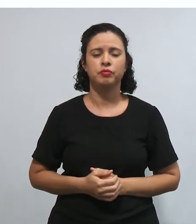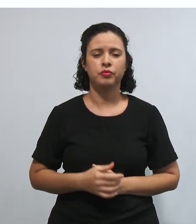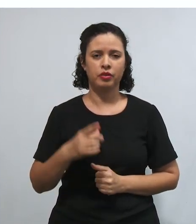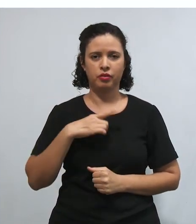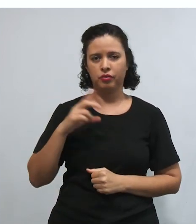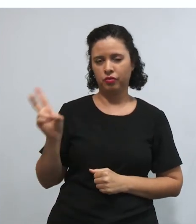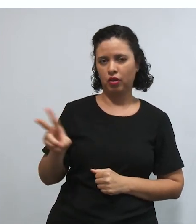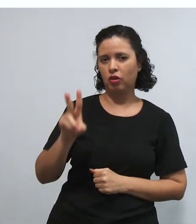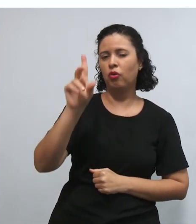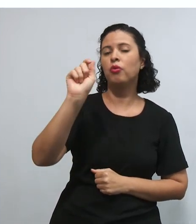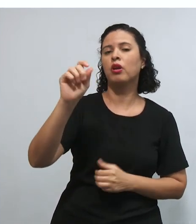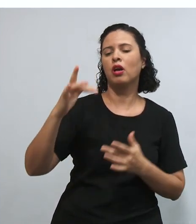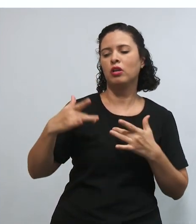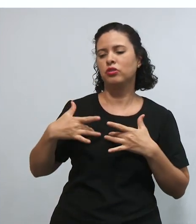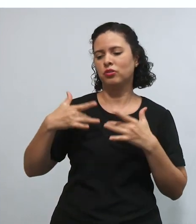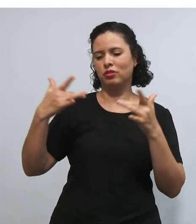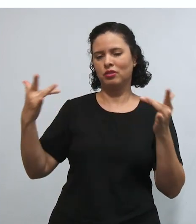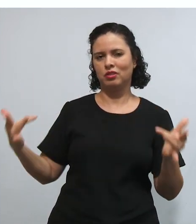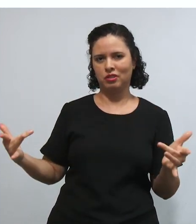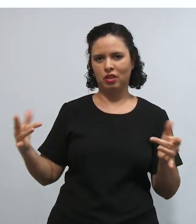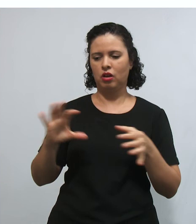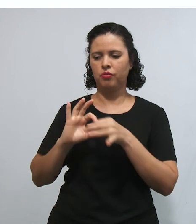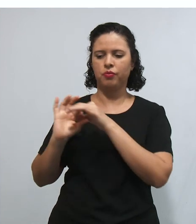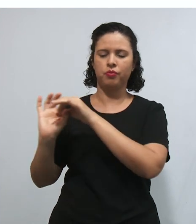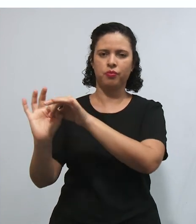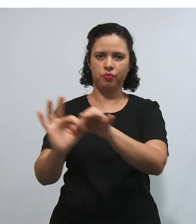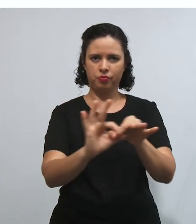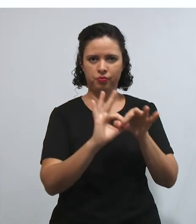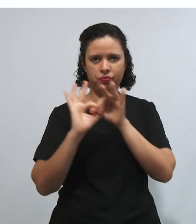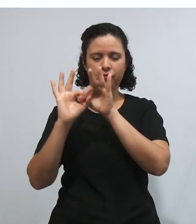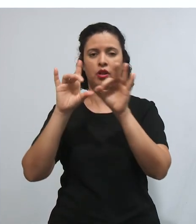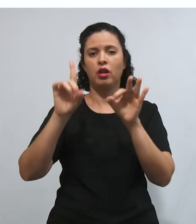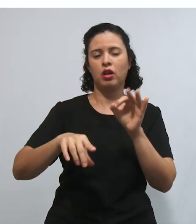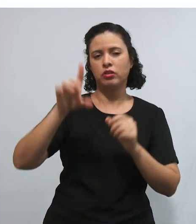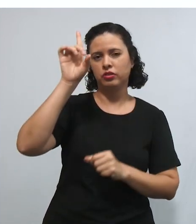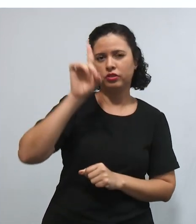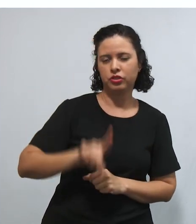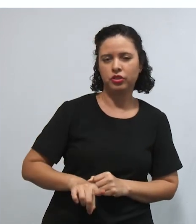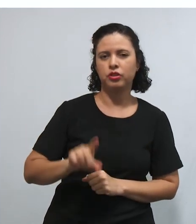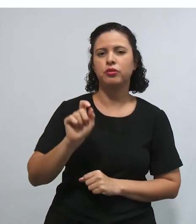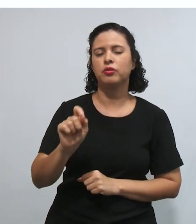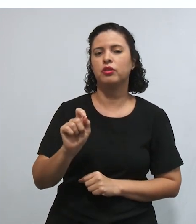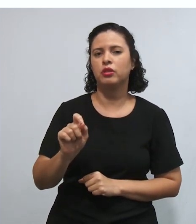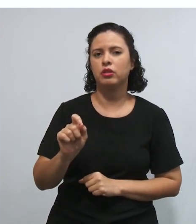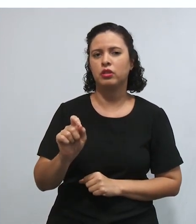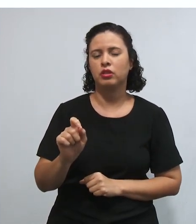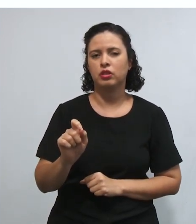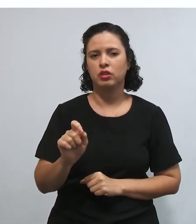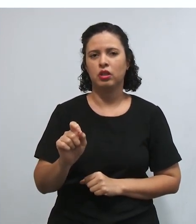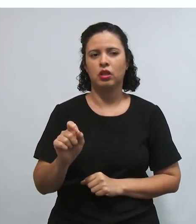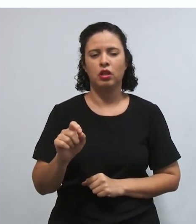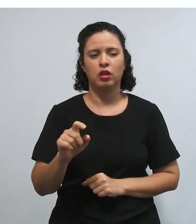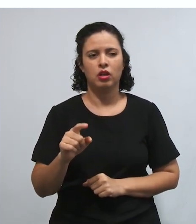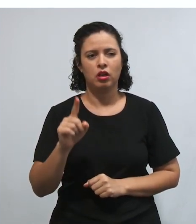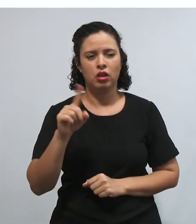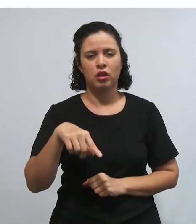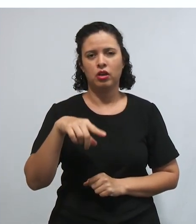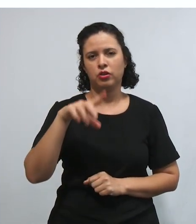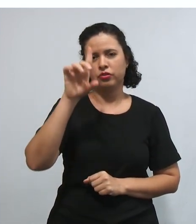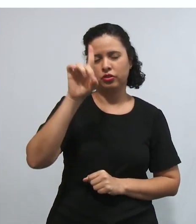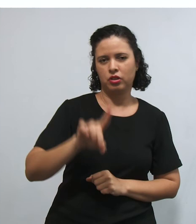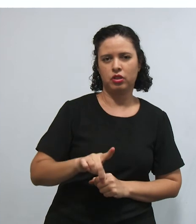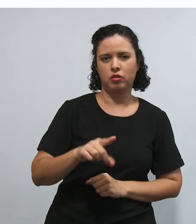fonte a solidariedade e a fraternidade. São os direitos que não protegem os interesses individuais, tá?